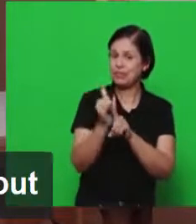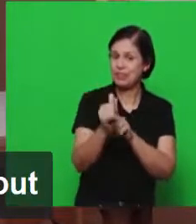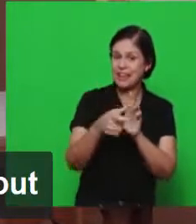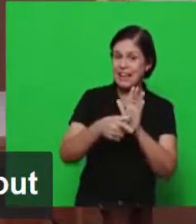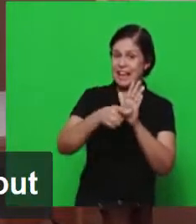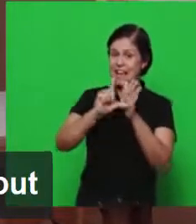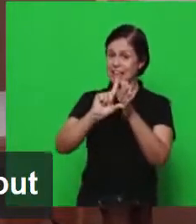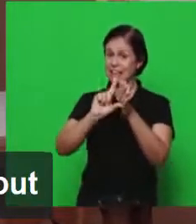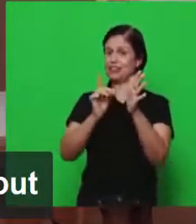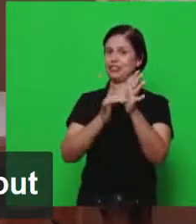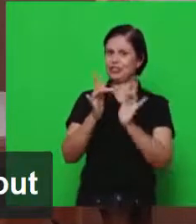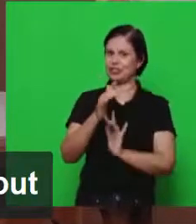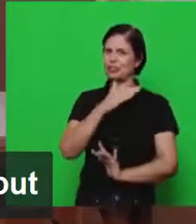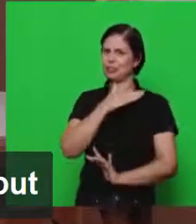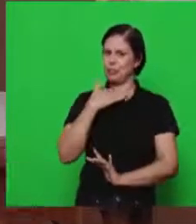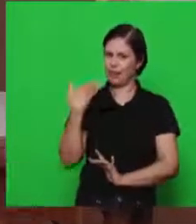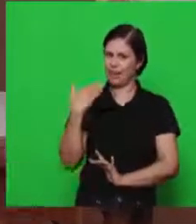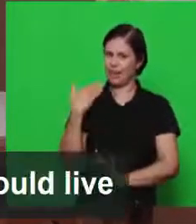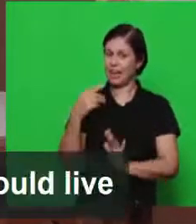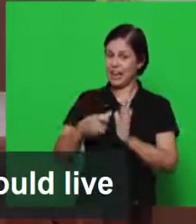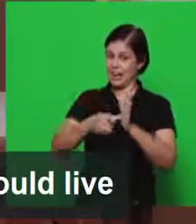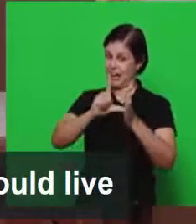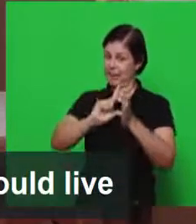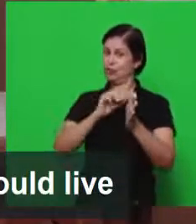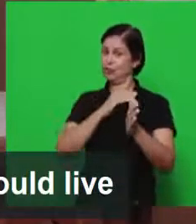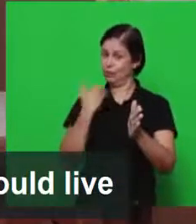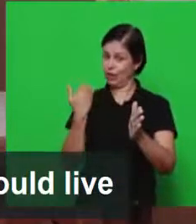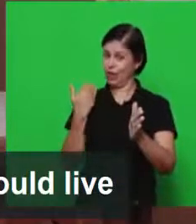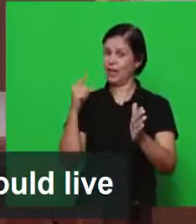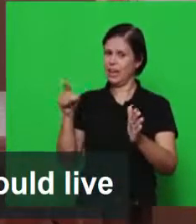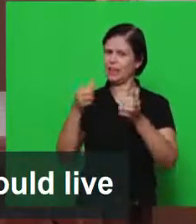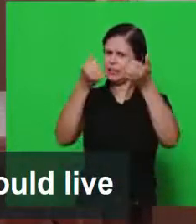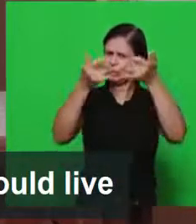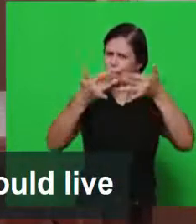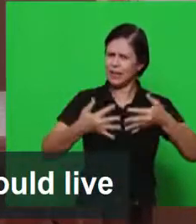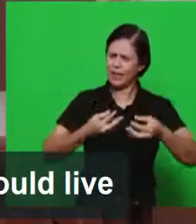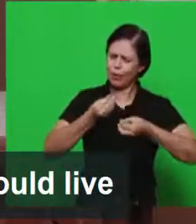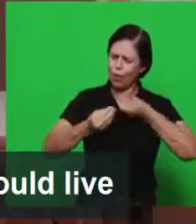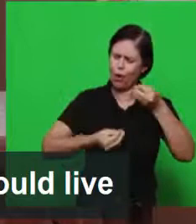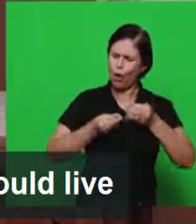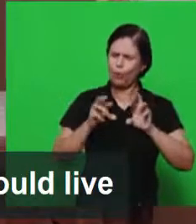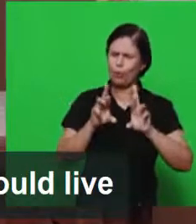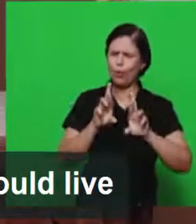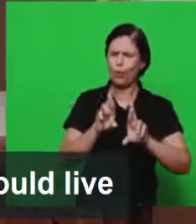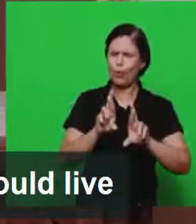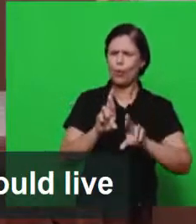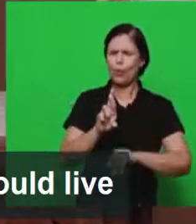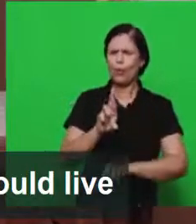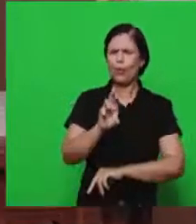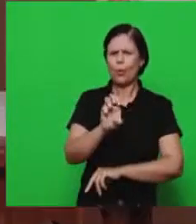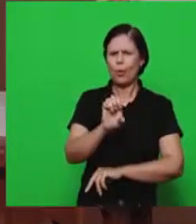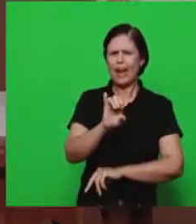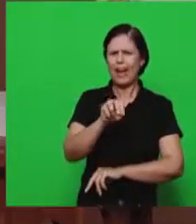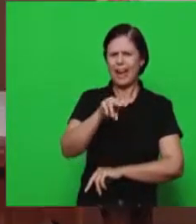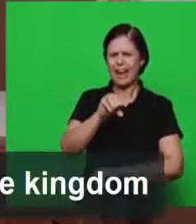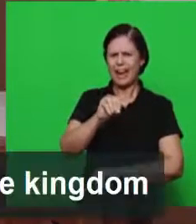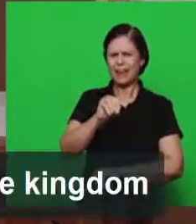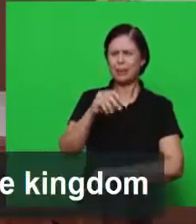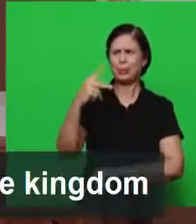da sua morte ele está falando como seria o reino dele como a igreja já viveria